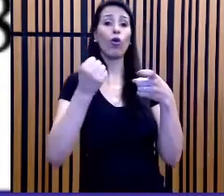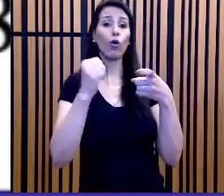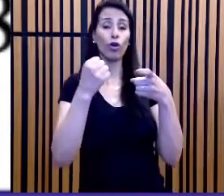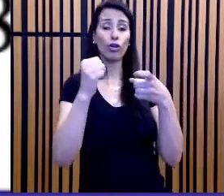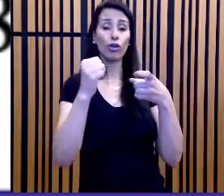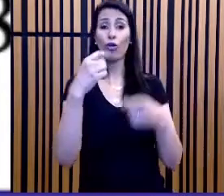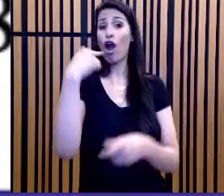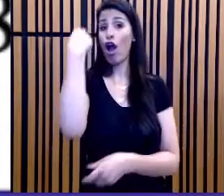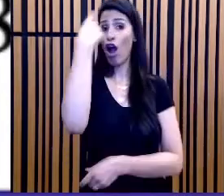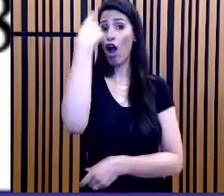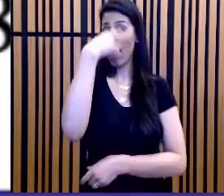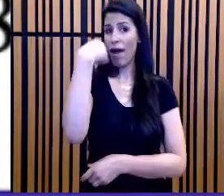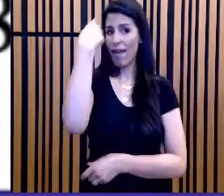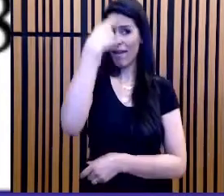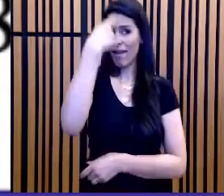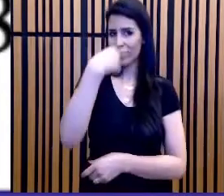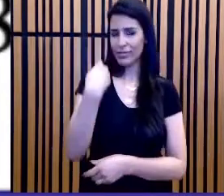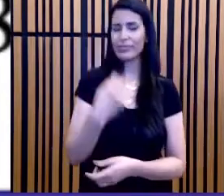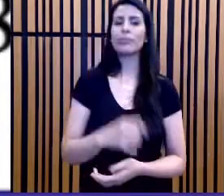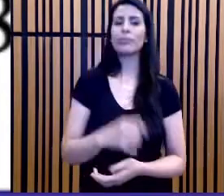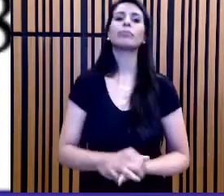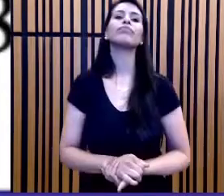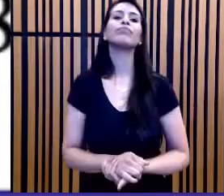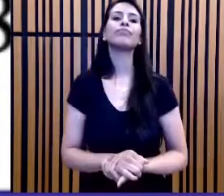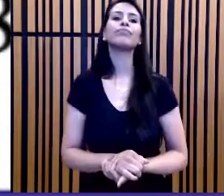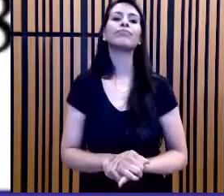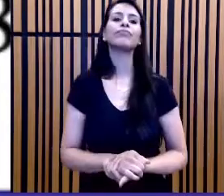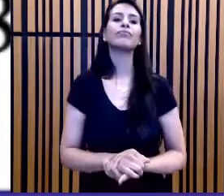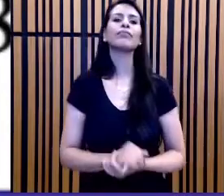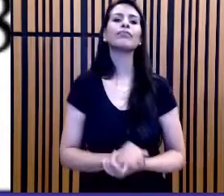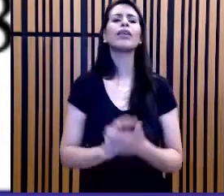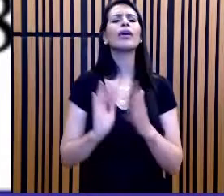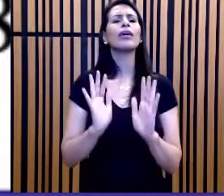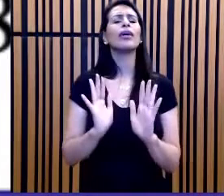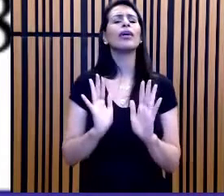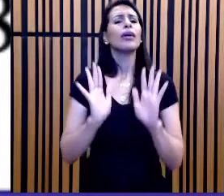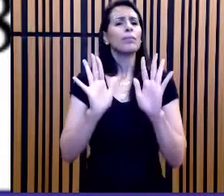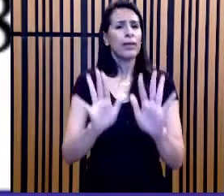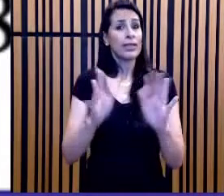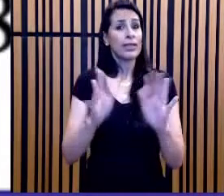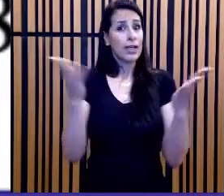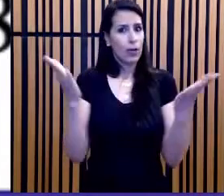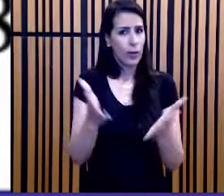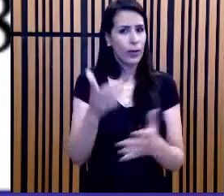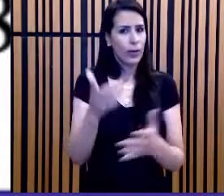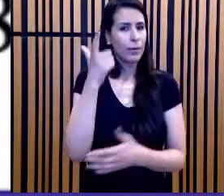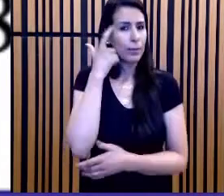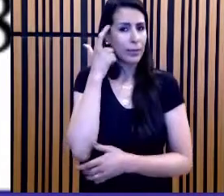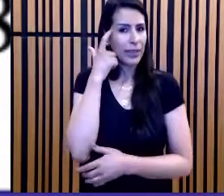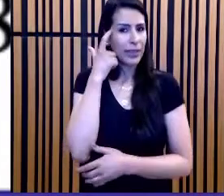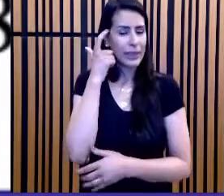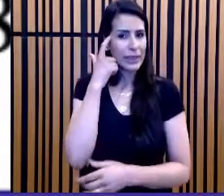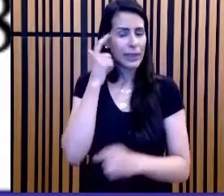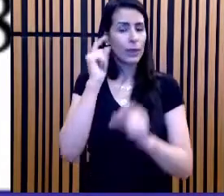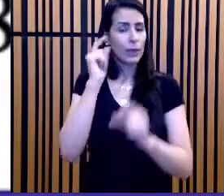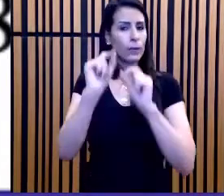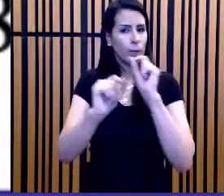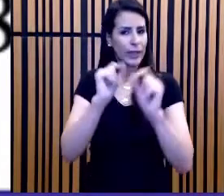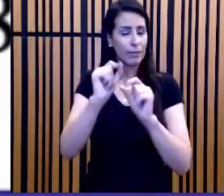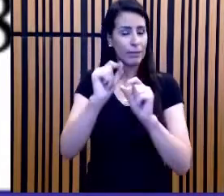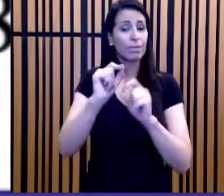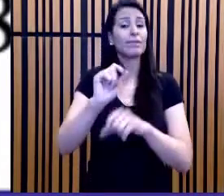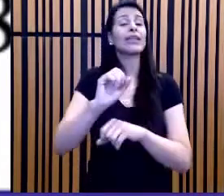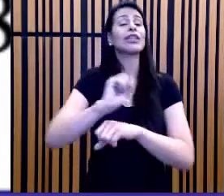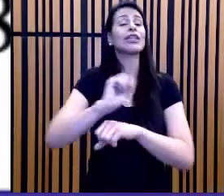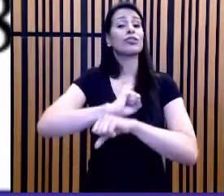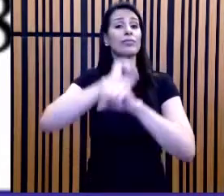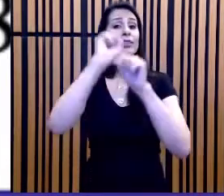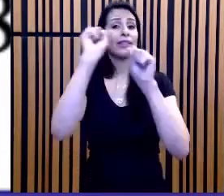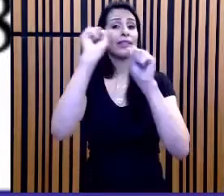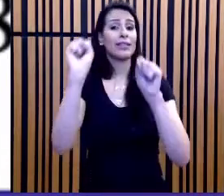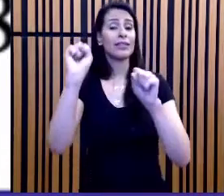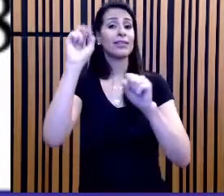horas. Agora, pensa comigo um instante. Desde segunda às sete da manhã,